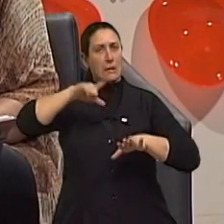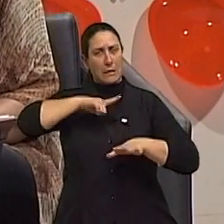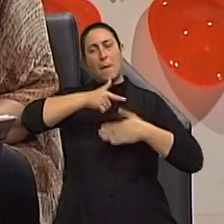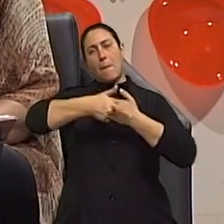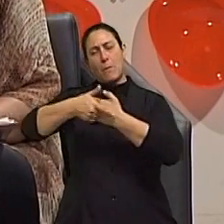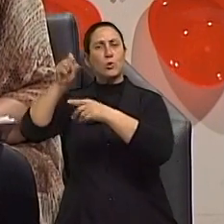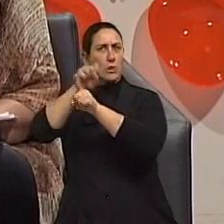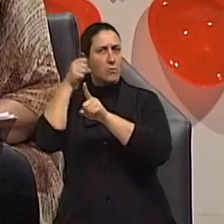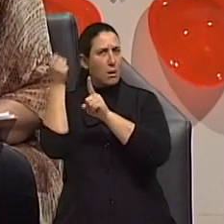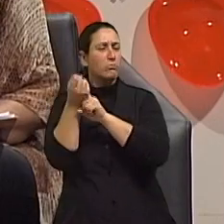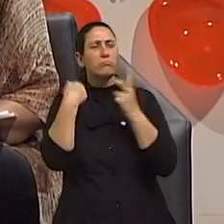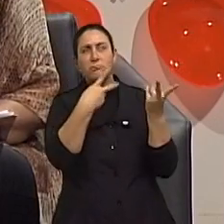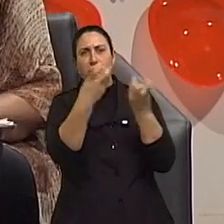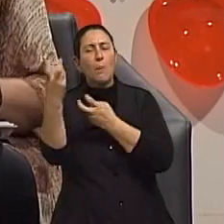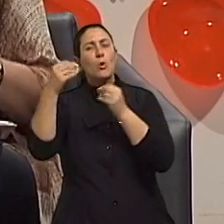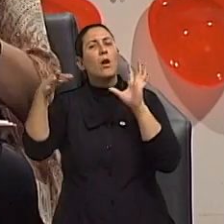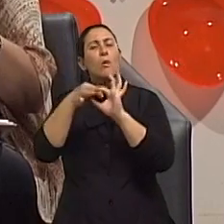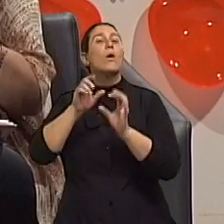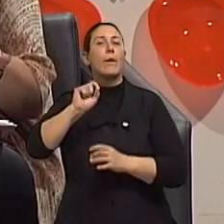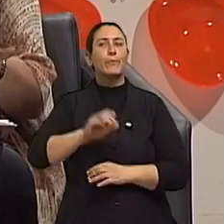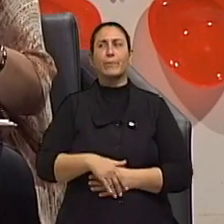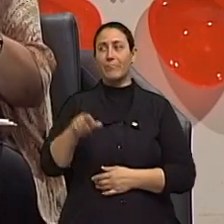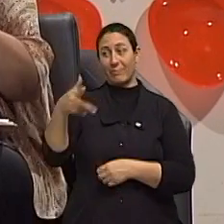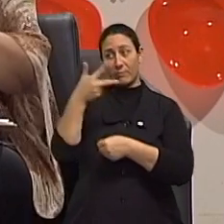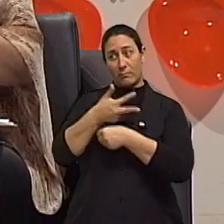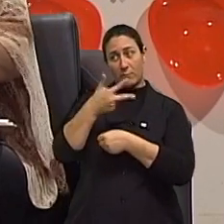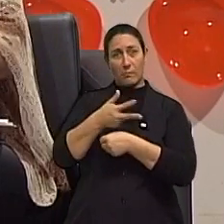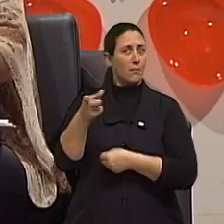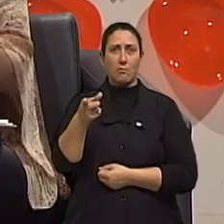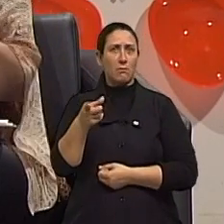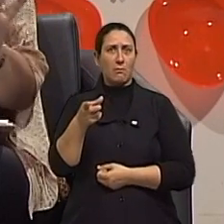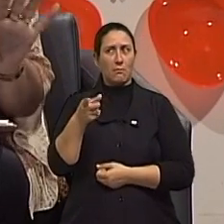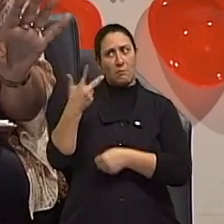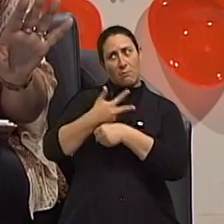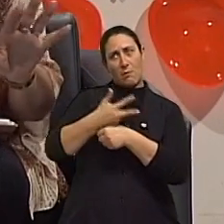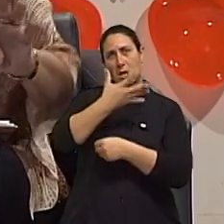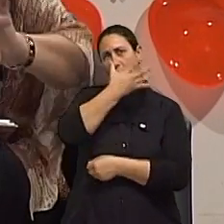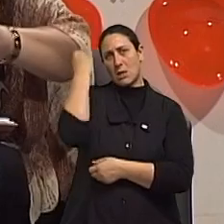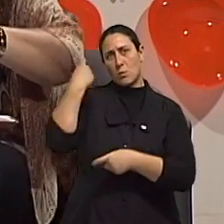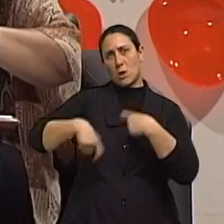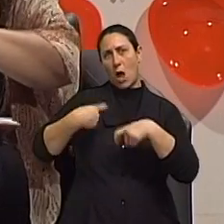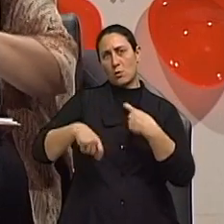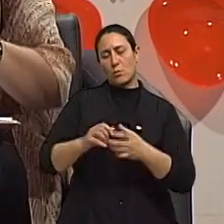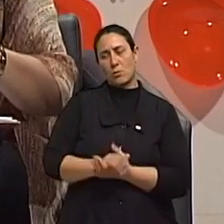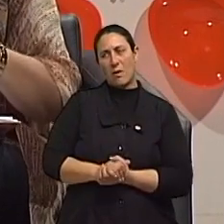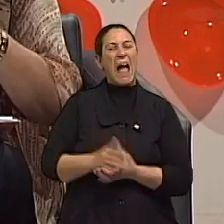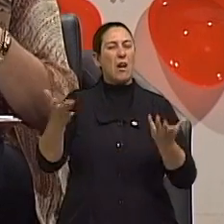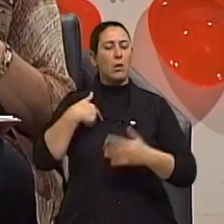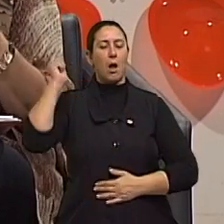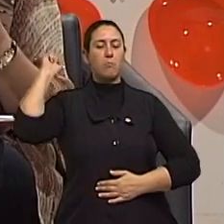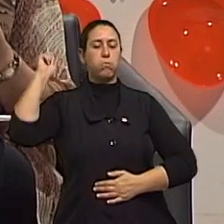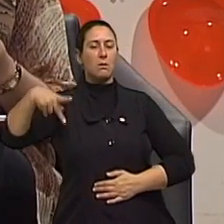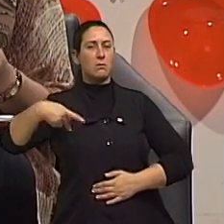sociais também, me parece, está interligado, de que idoso não esqueceu o sexo. Ah, agora me aposentei.